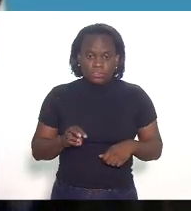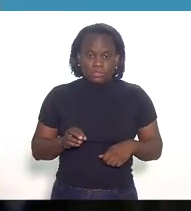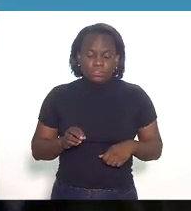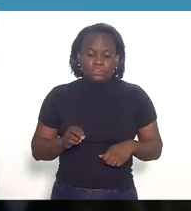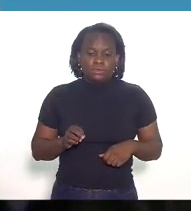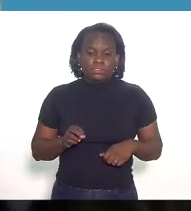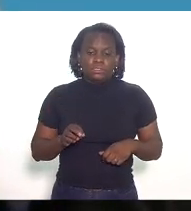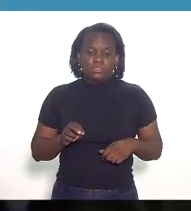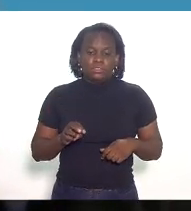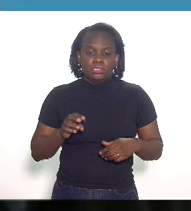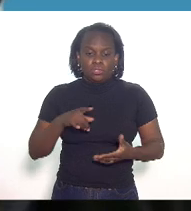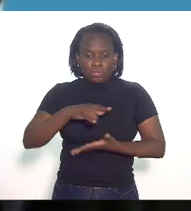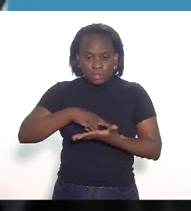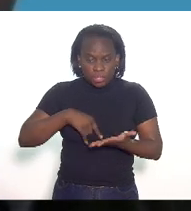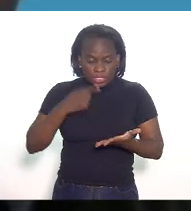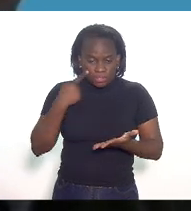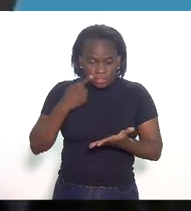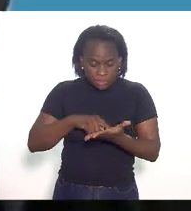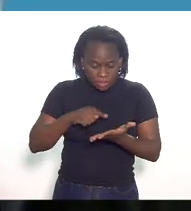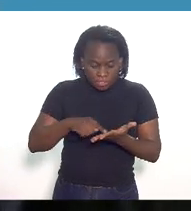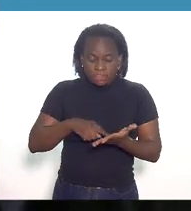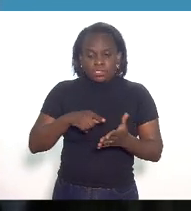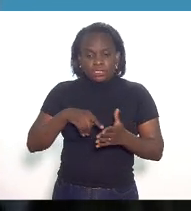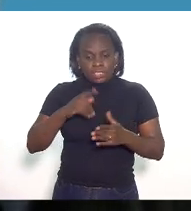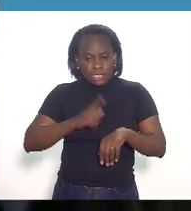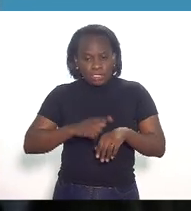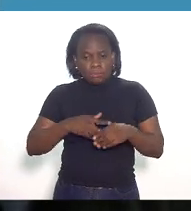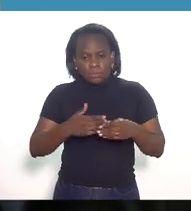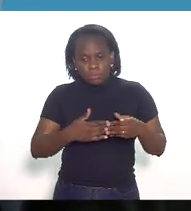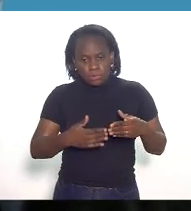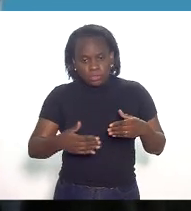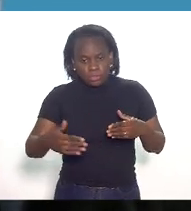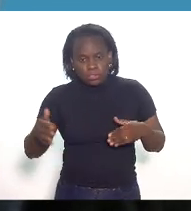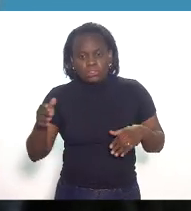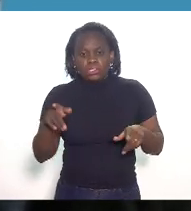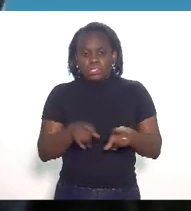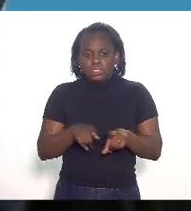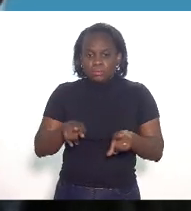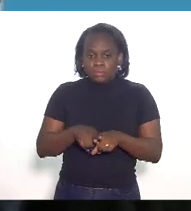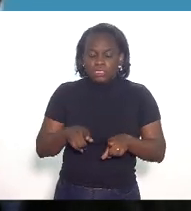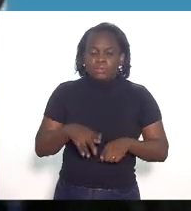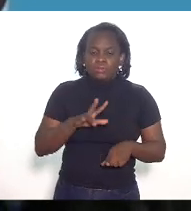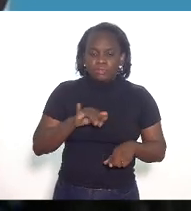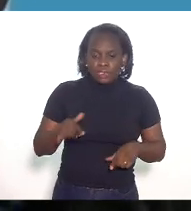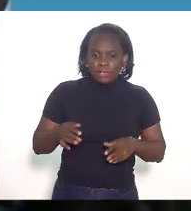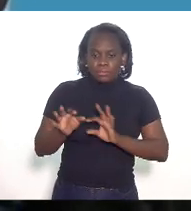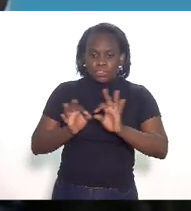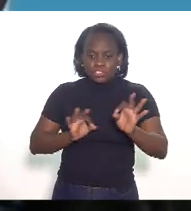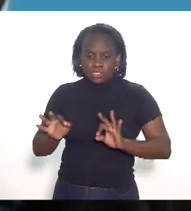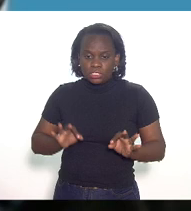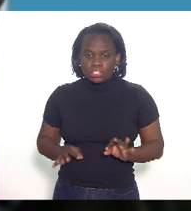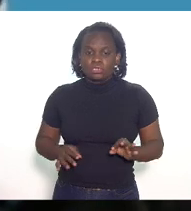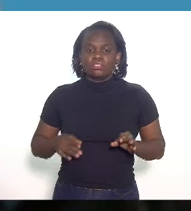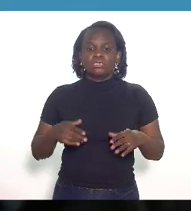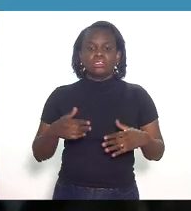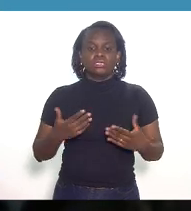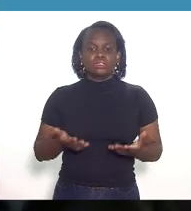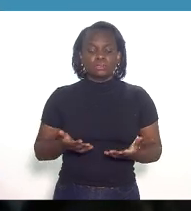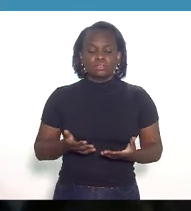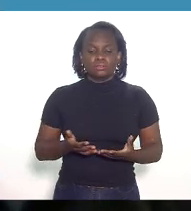venda desses contratos que dão contratos de longo prazo que ajudam a financiar esses projetos e que